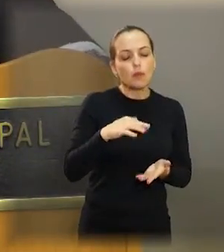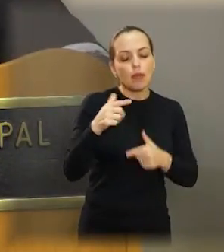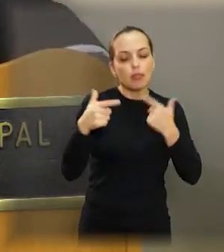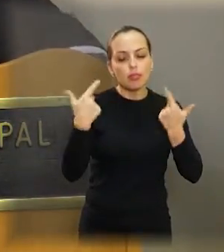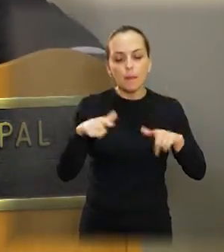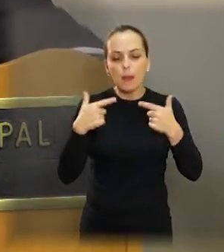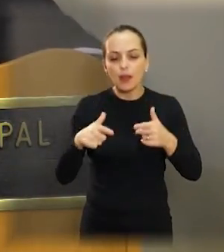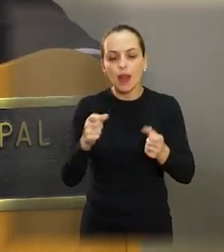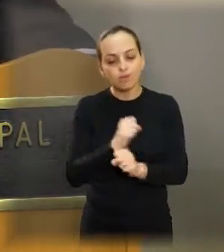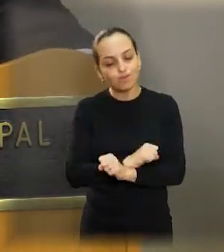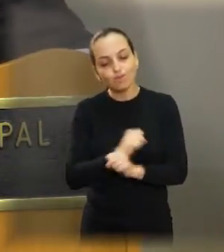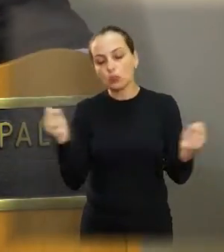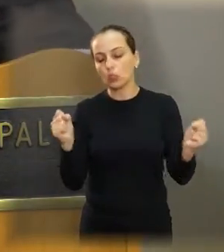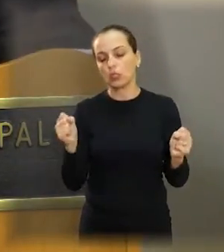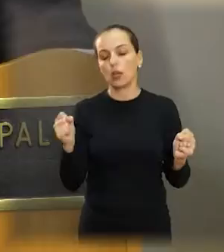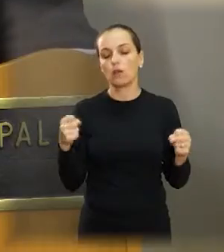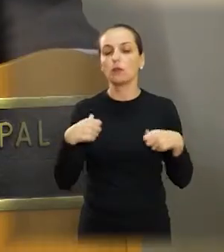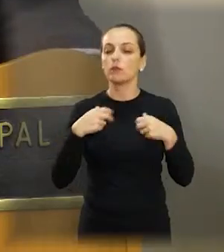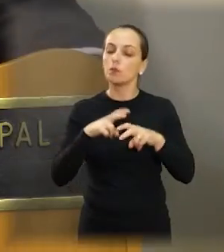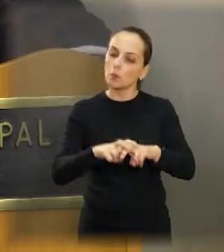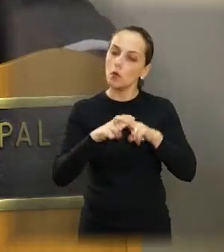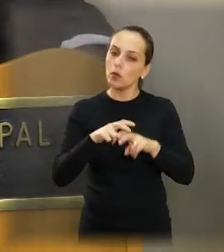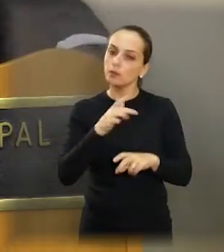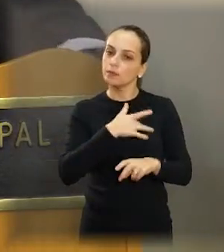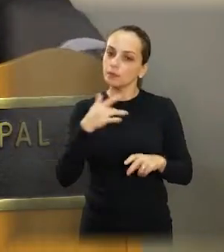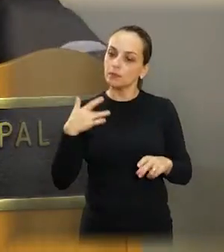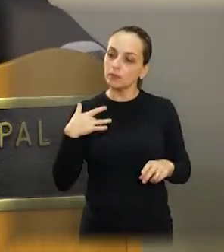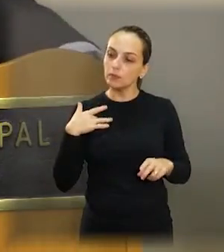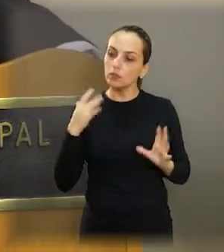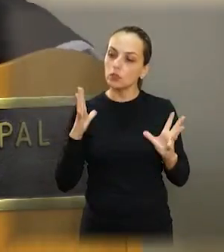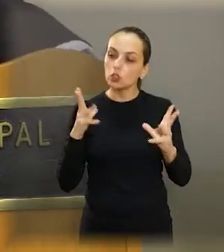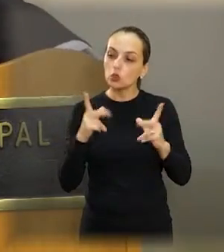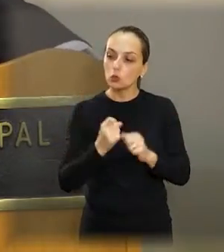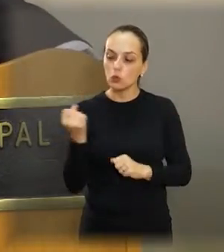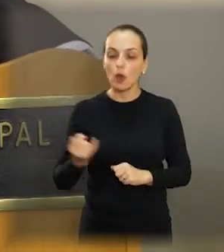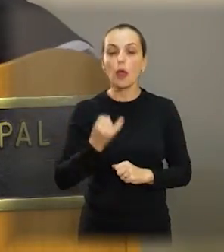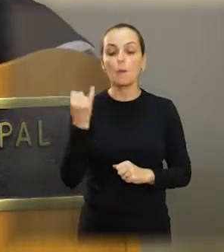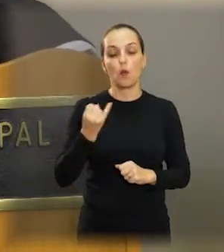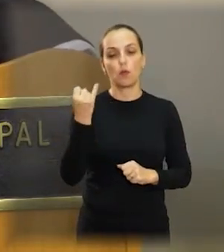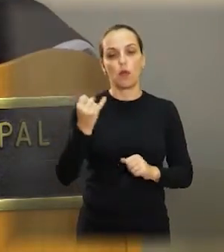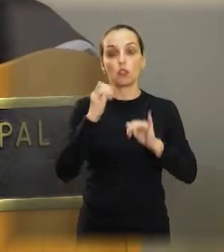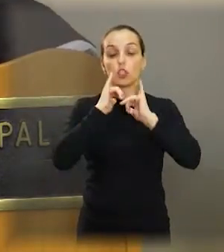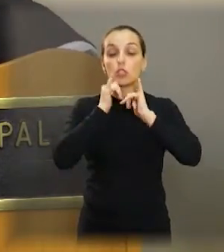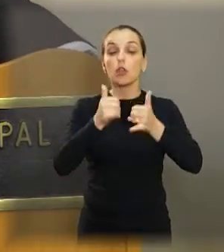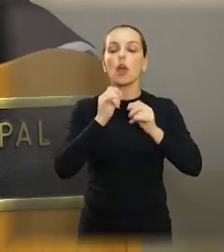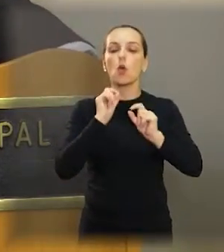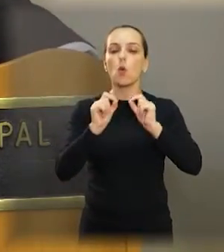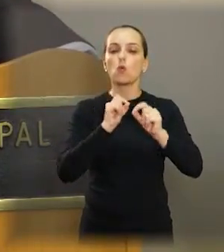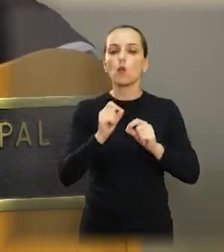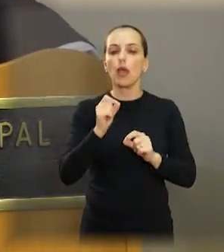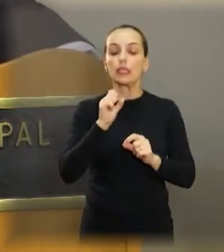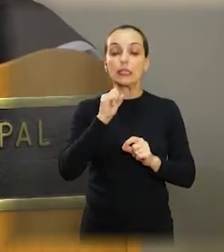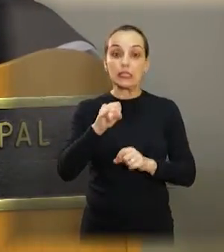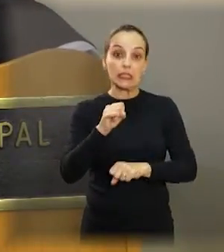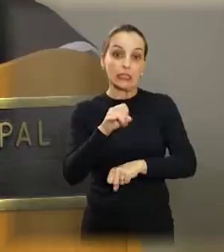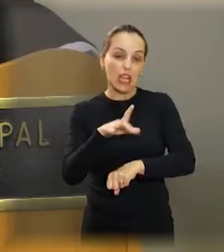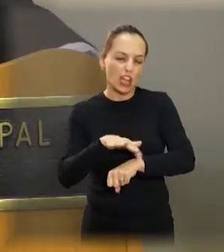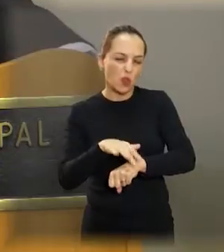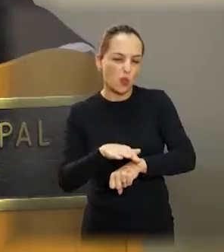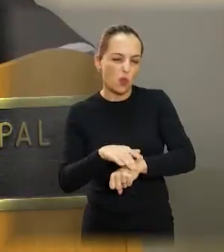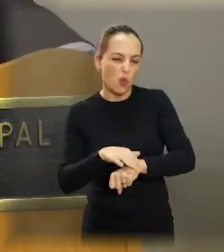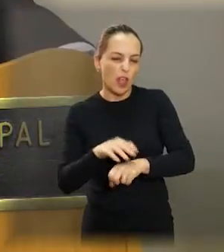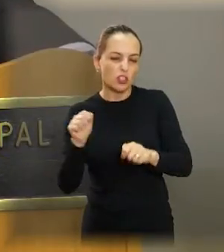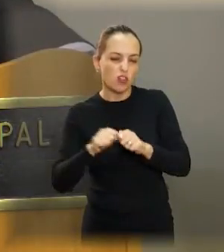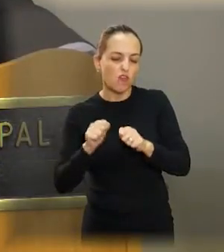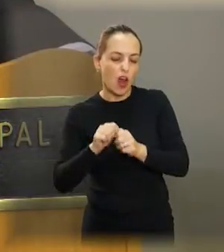nossa vida. Mais um minuto, presidente. Obrigado. Então é isso que eu quero dizer para vocês. Sem saúde você não faz nada. Pode contar papo, dizendo que